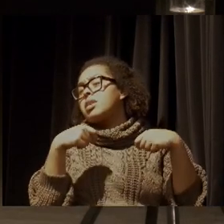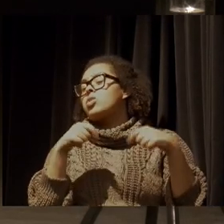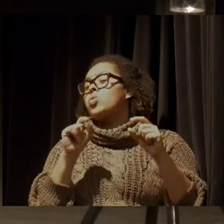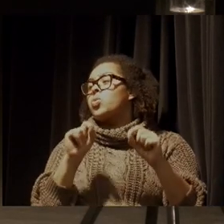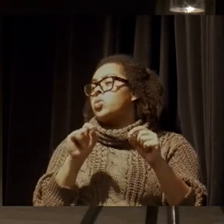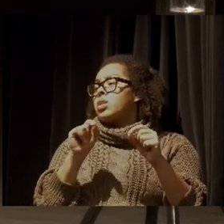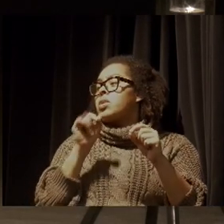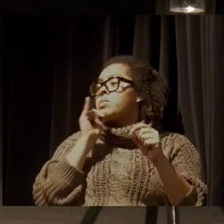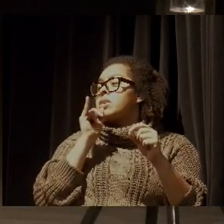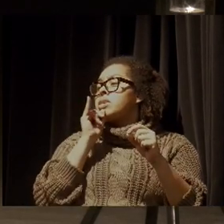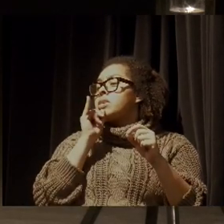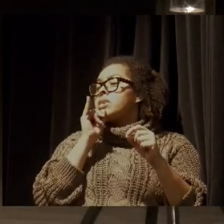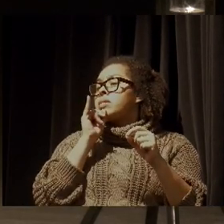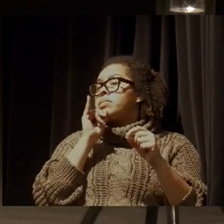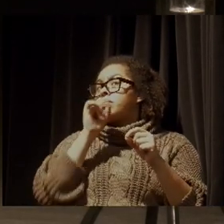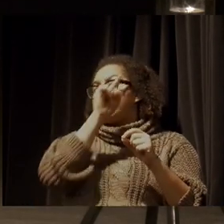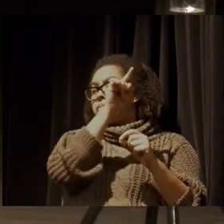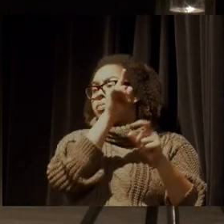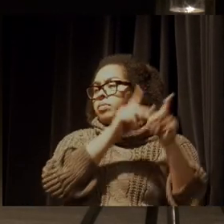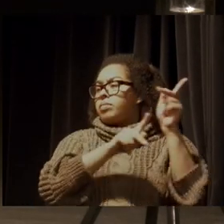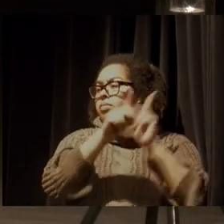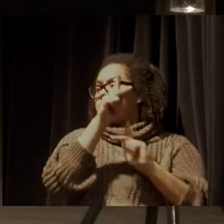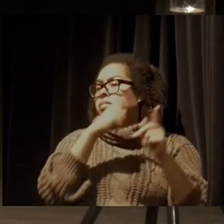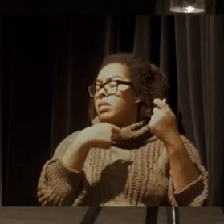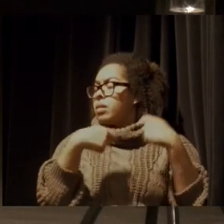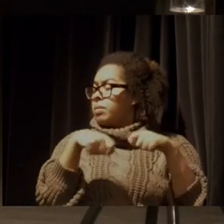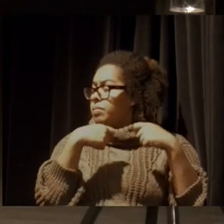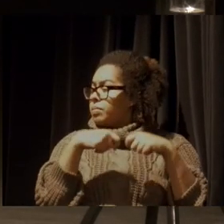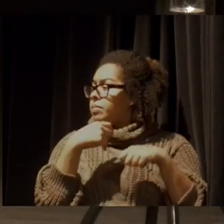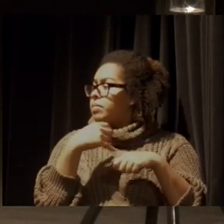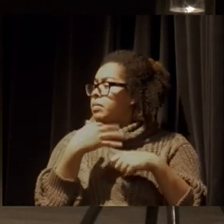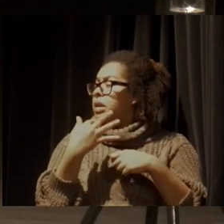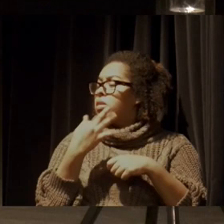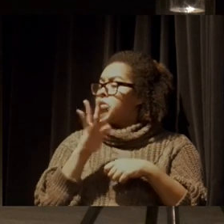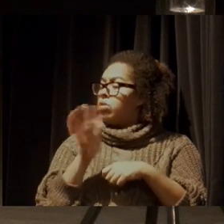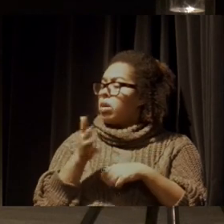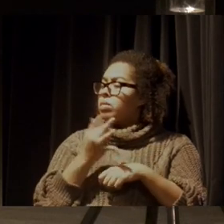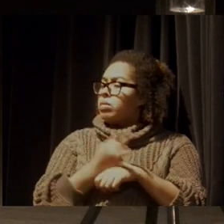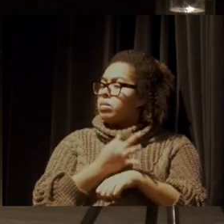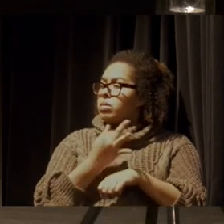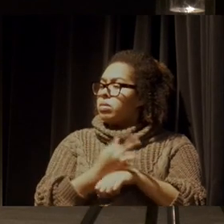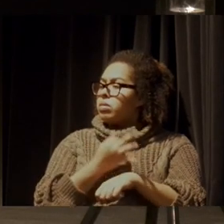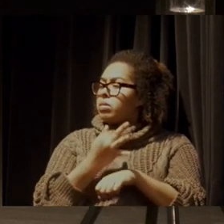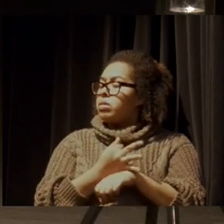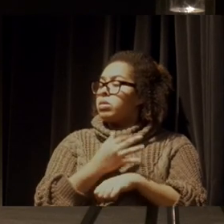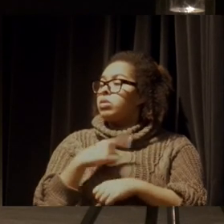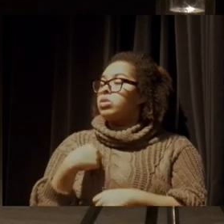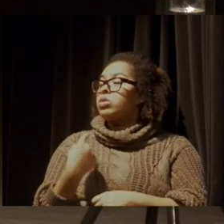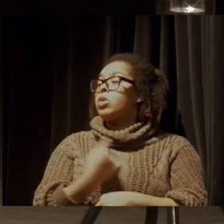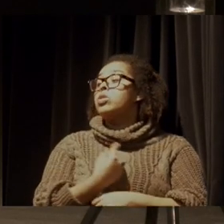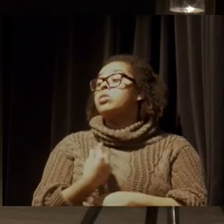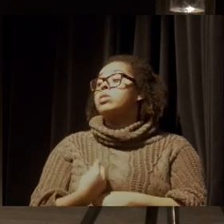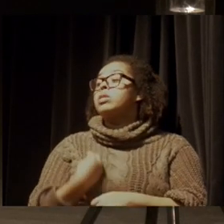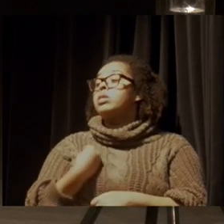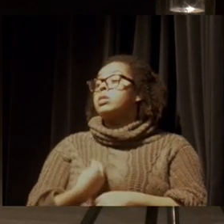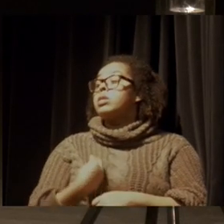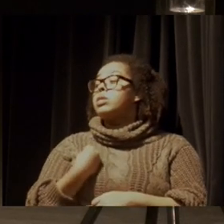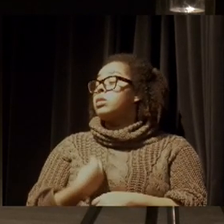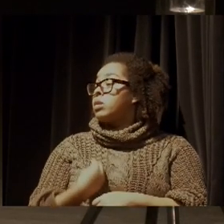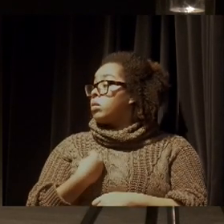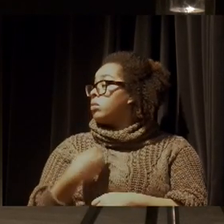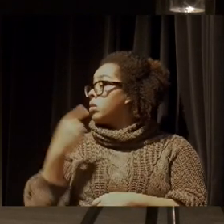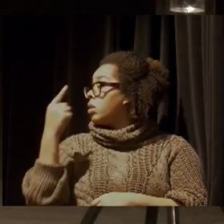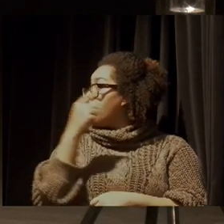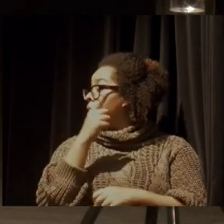essa parcela da população, inclusive, está aduentada. a gente está falando também de uma parcela da